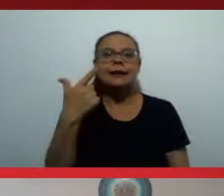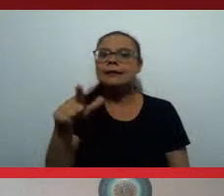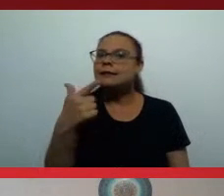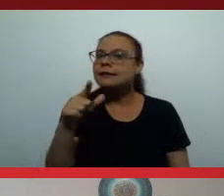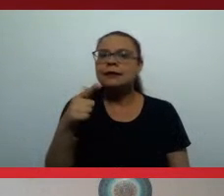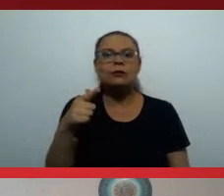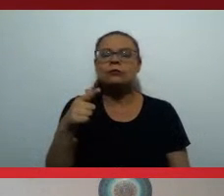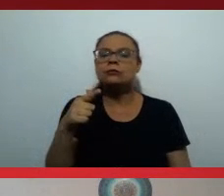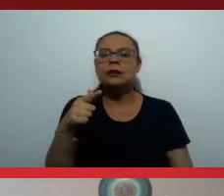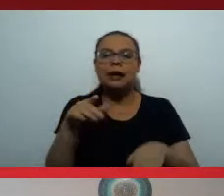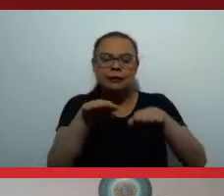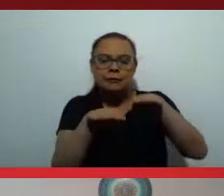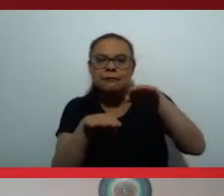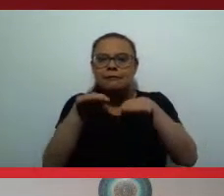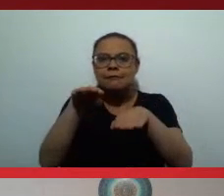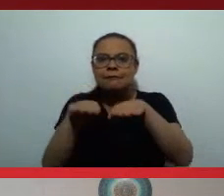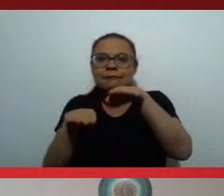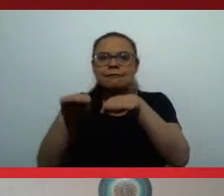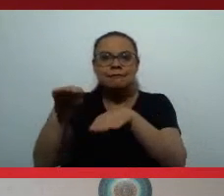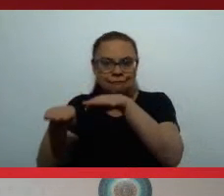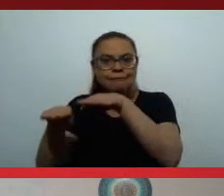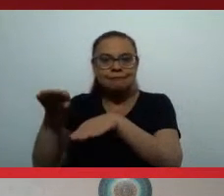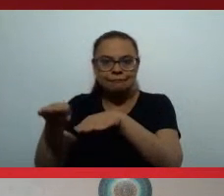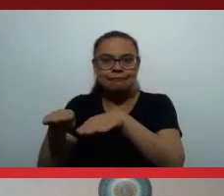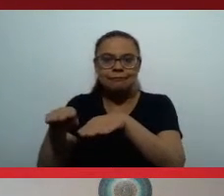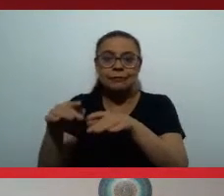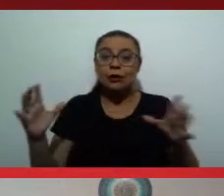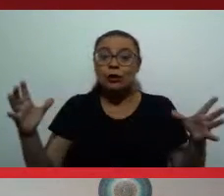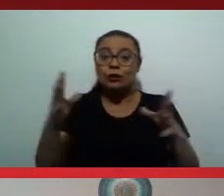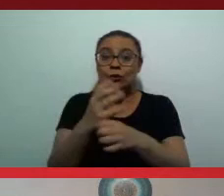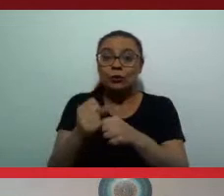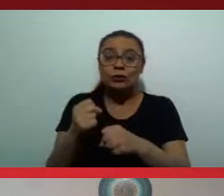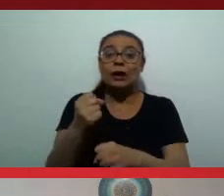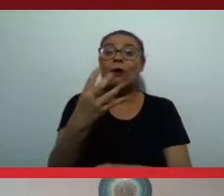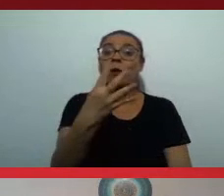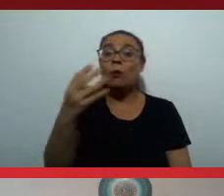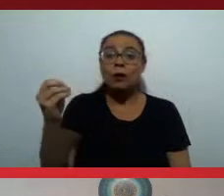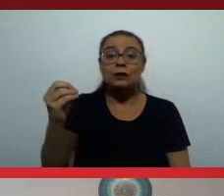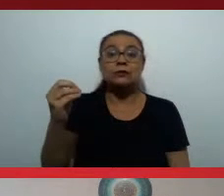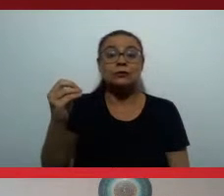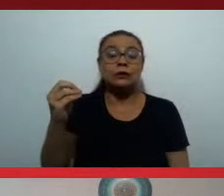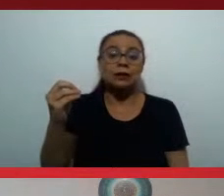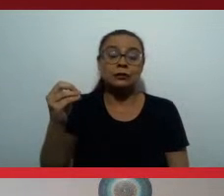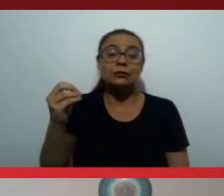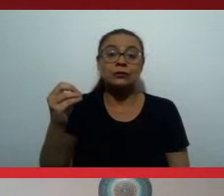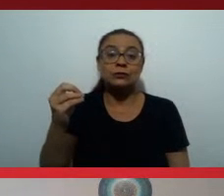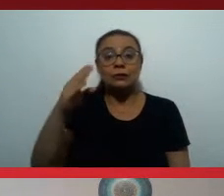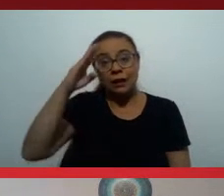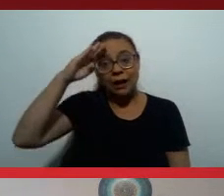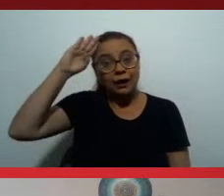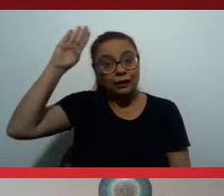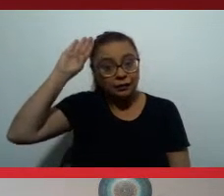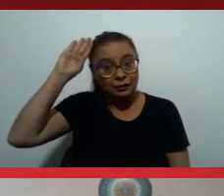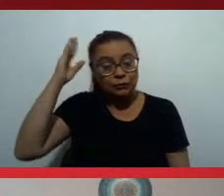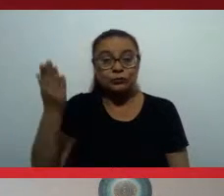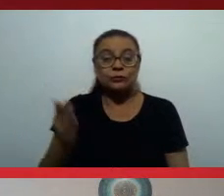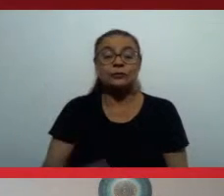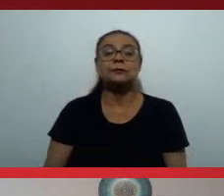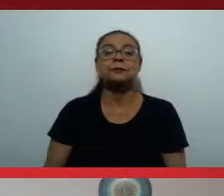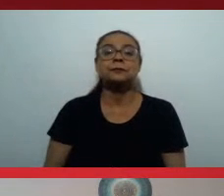proporcionalidade entre os assentos acadêmicos ocupados por brancos e negros e a pirâmide social brasileira na questão étnica.